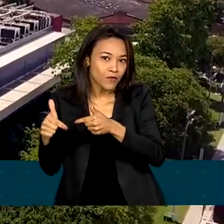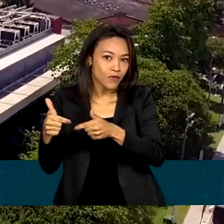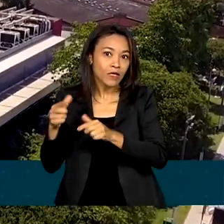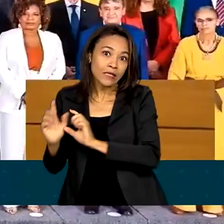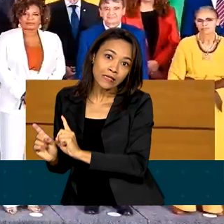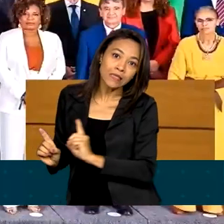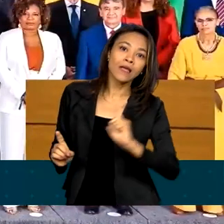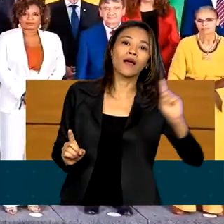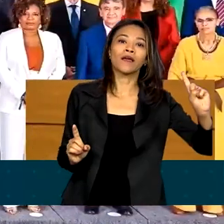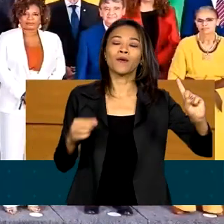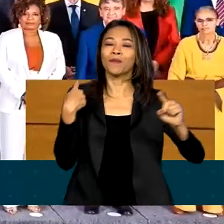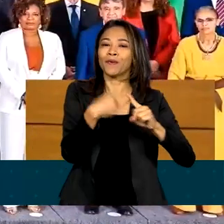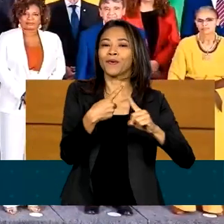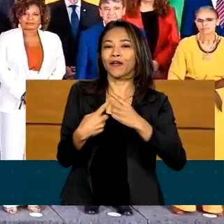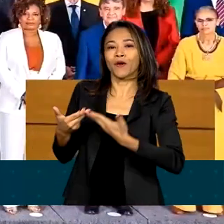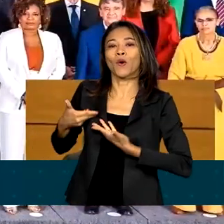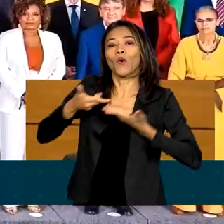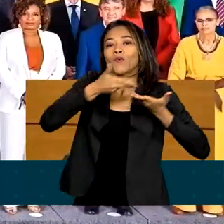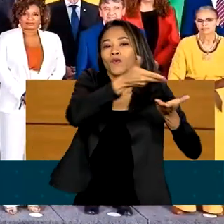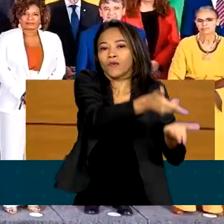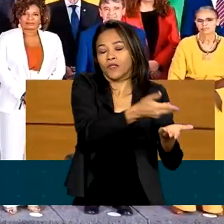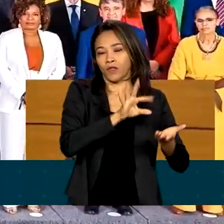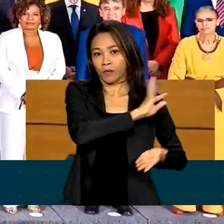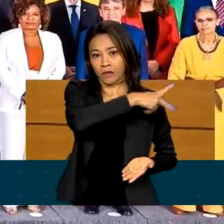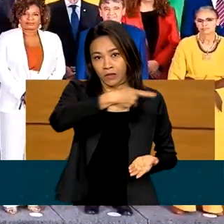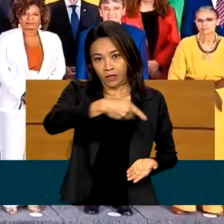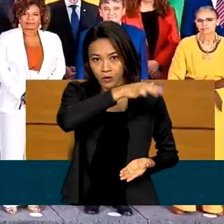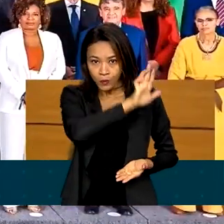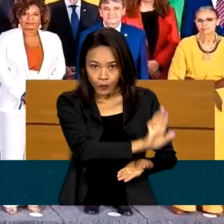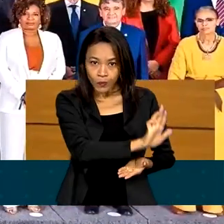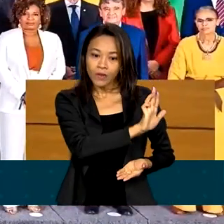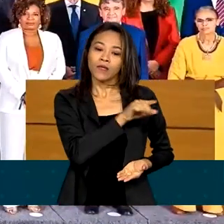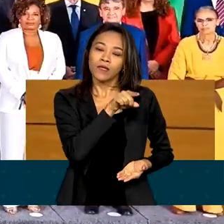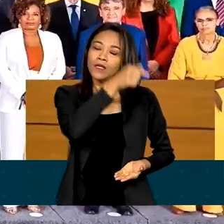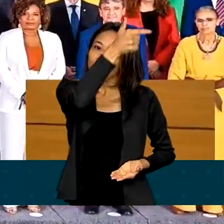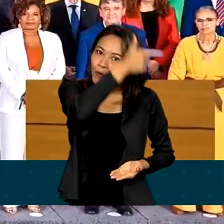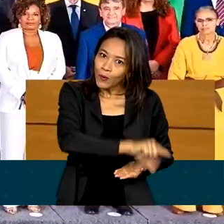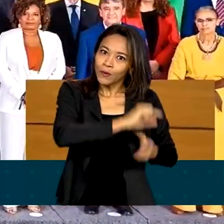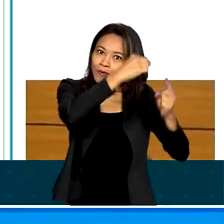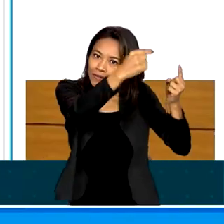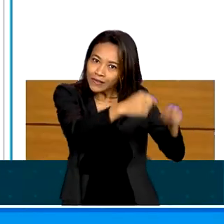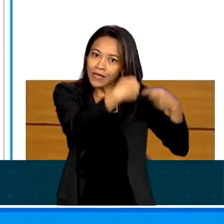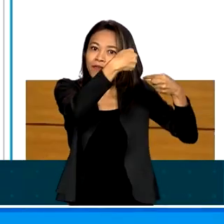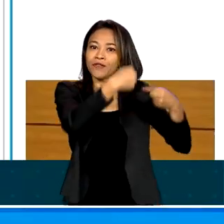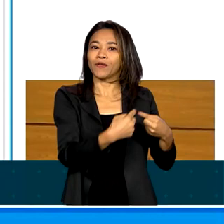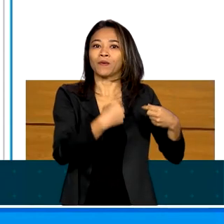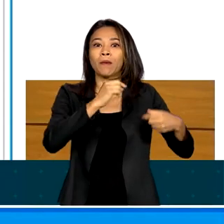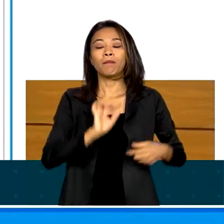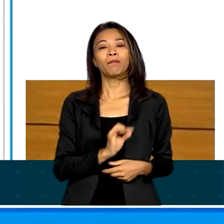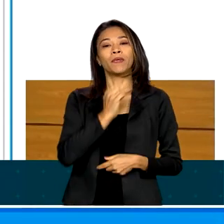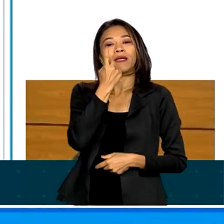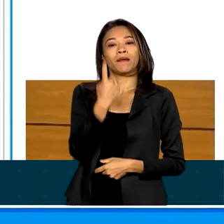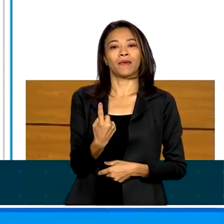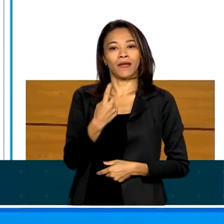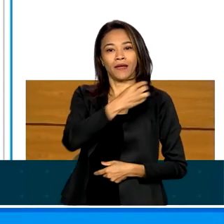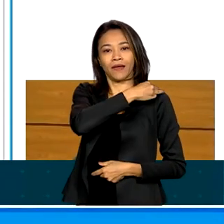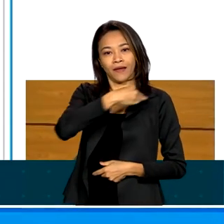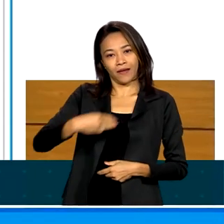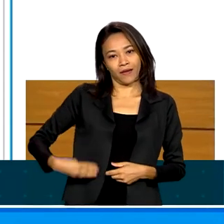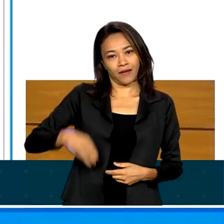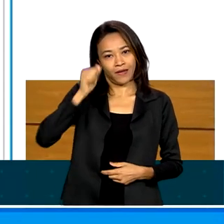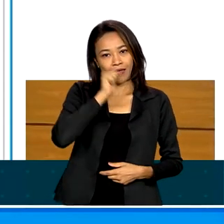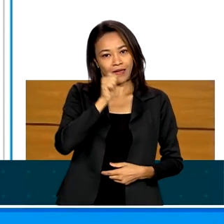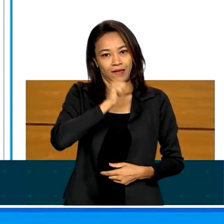instituição para atender o convite do presidente Lula e enfrentar mais um desafio, ser a primeira ministra da